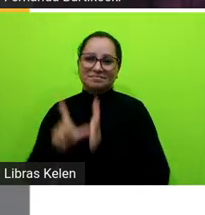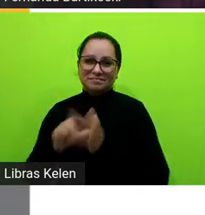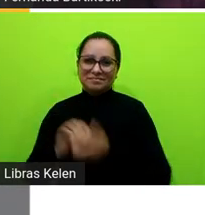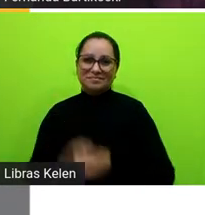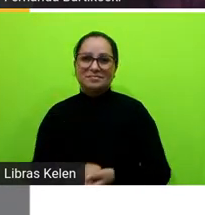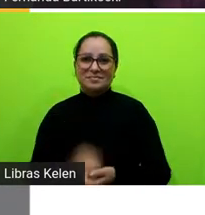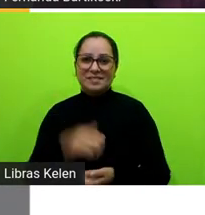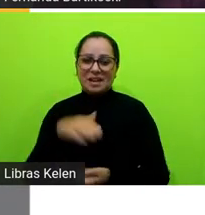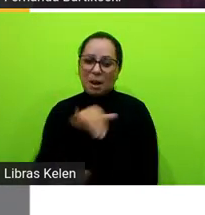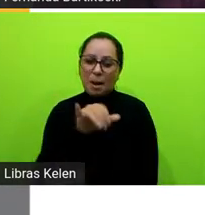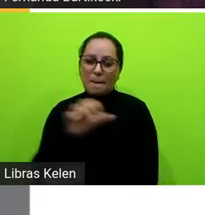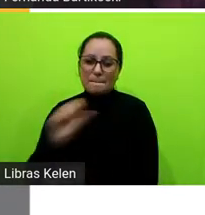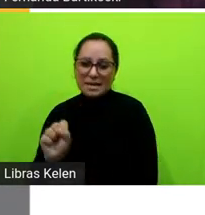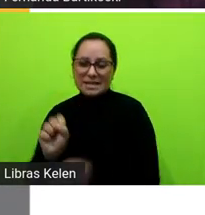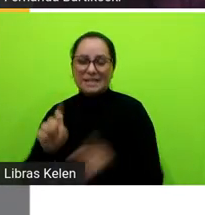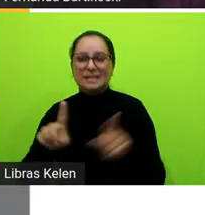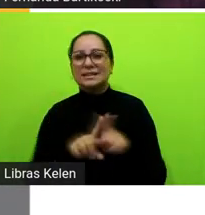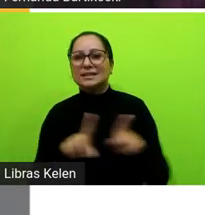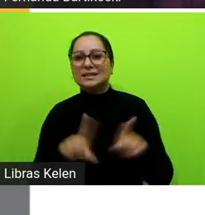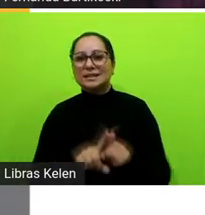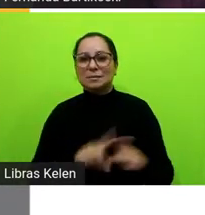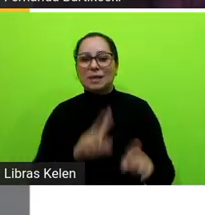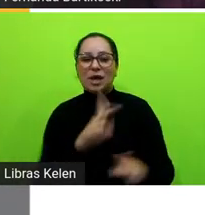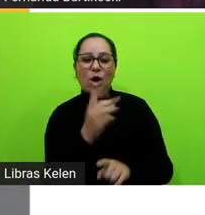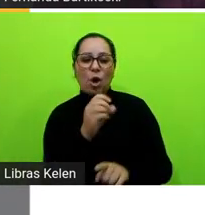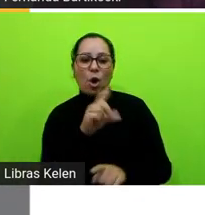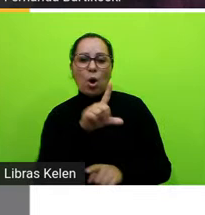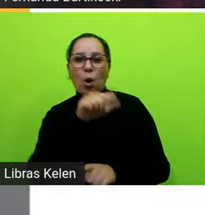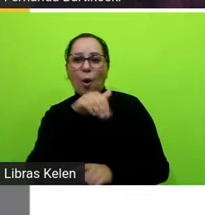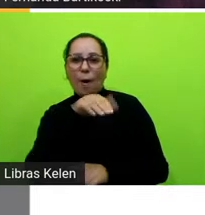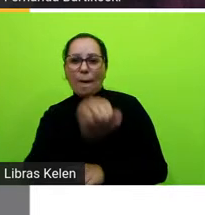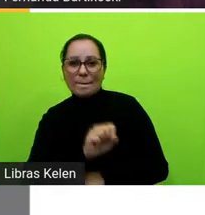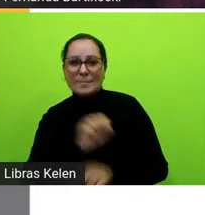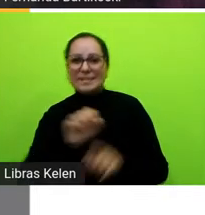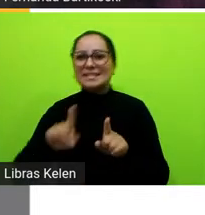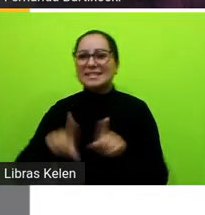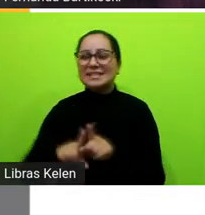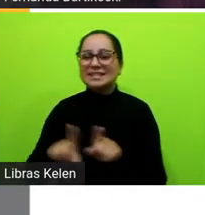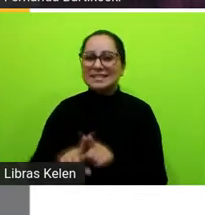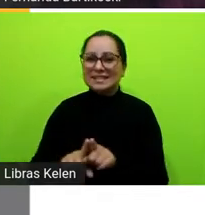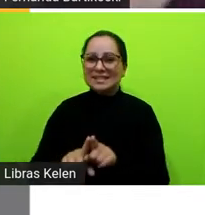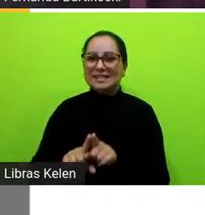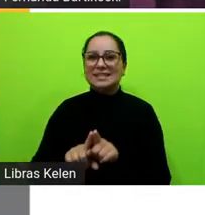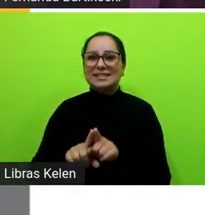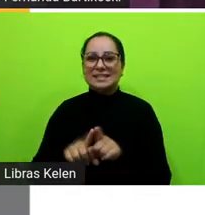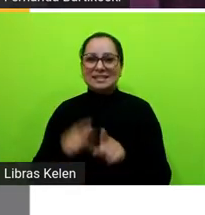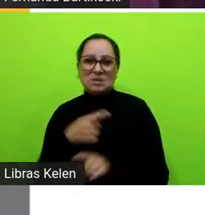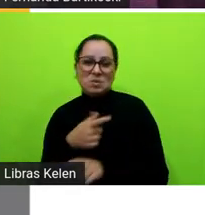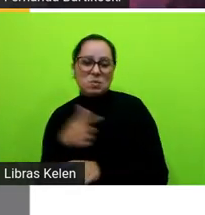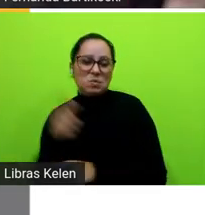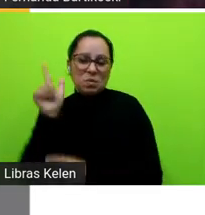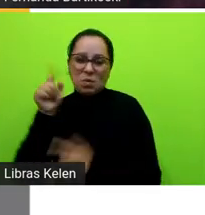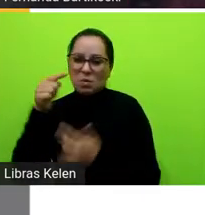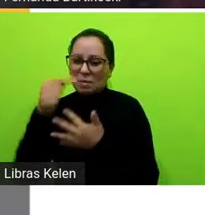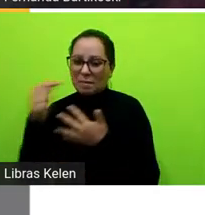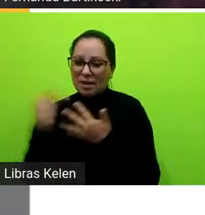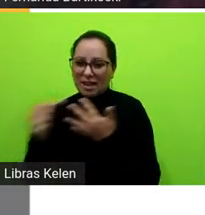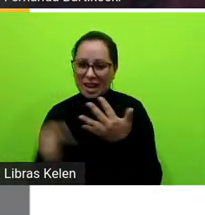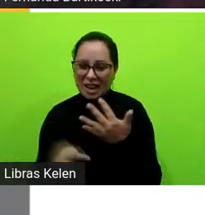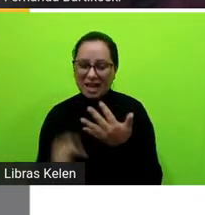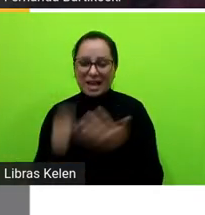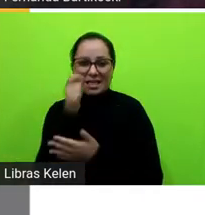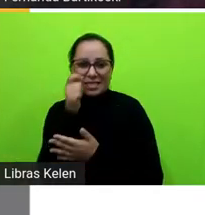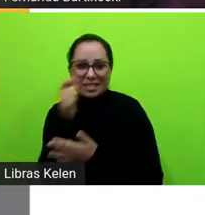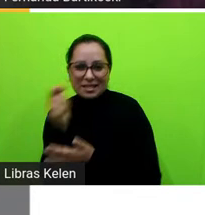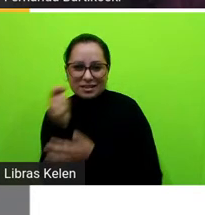o Sherlock Holmes a o Hercule Poirot outros detetives que vão